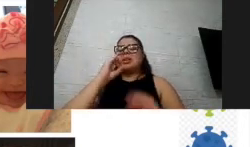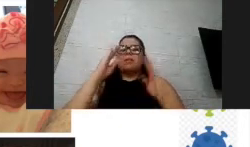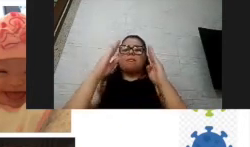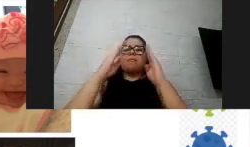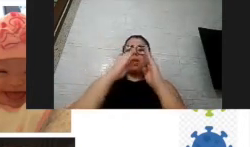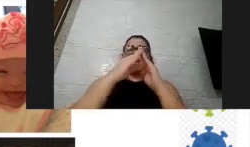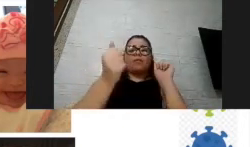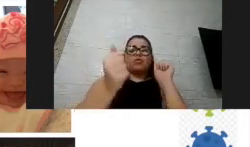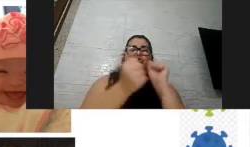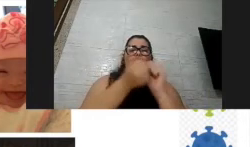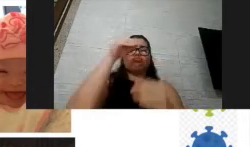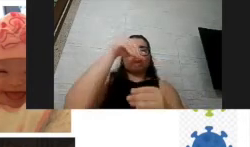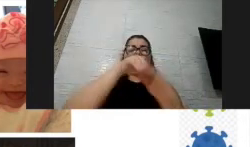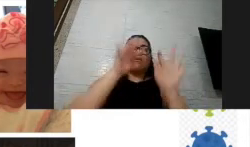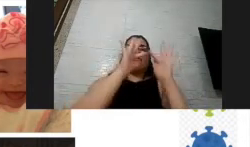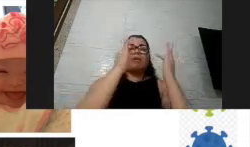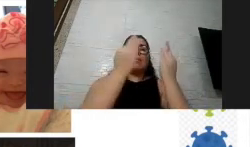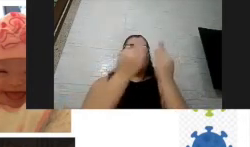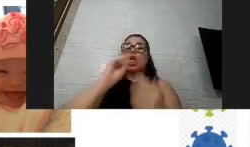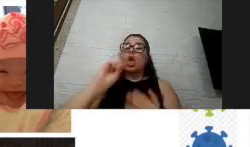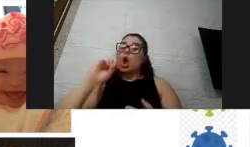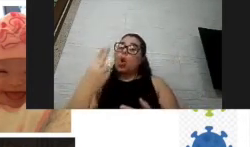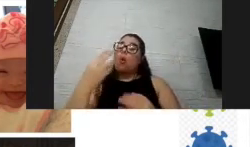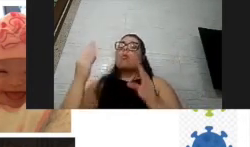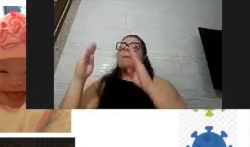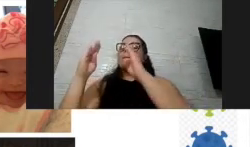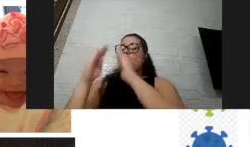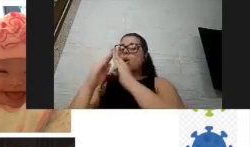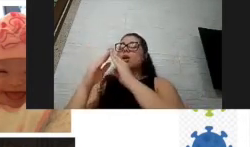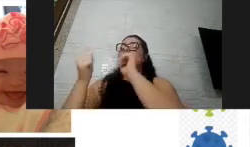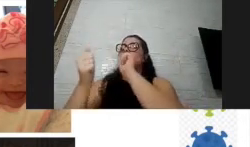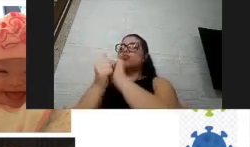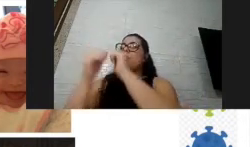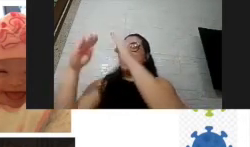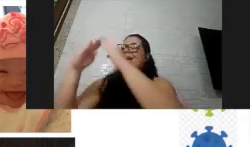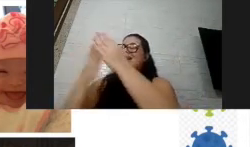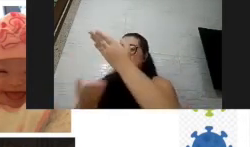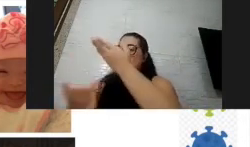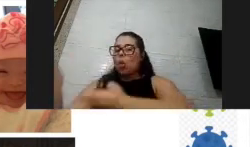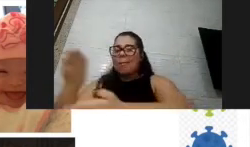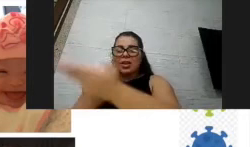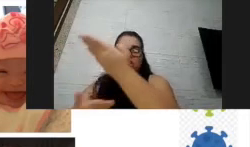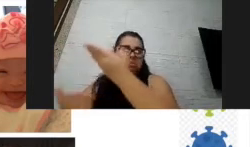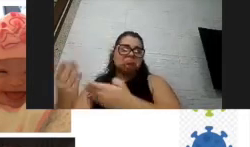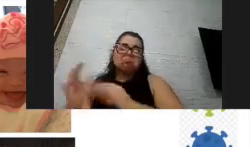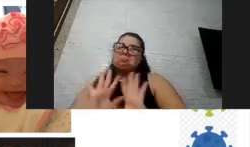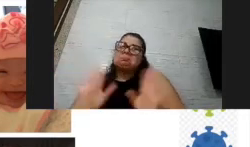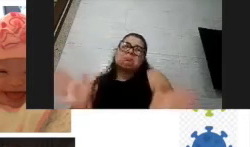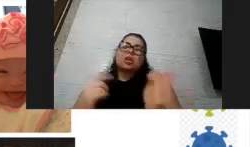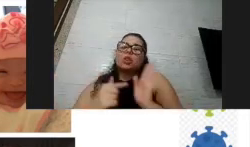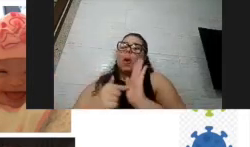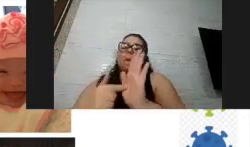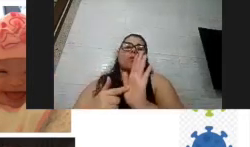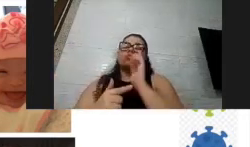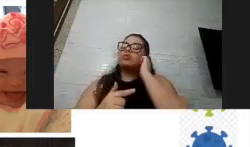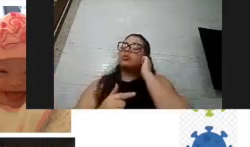nessas nesses residenciais também não também não foi não foi não foi uma evidência de risco o nível da